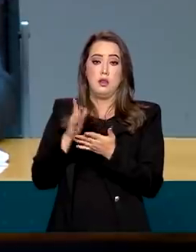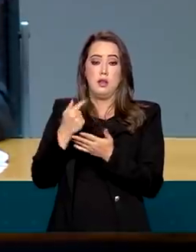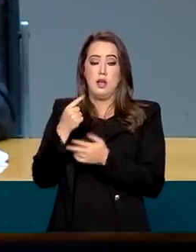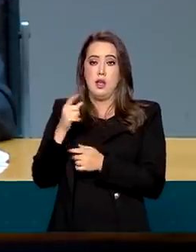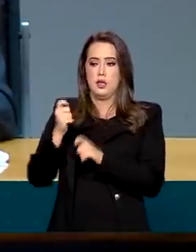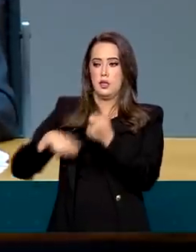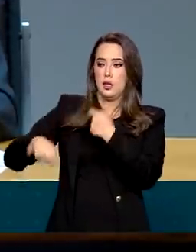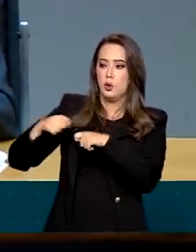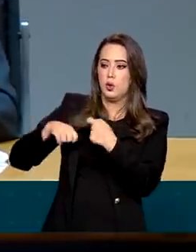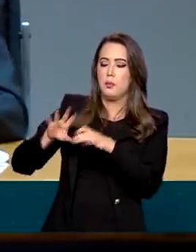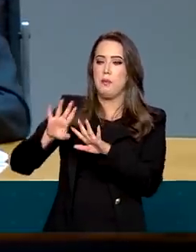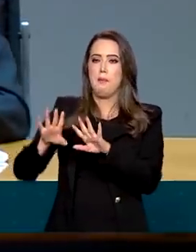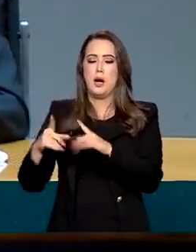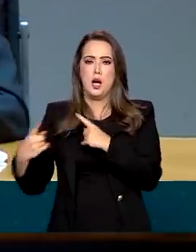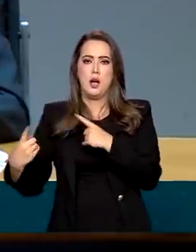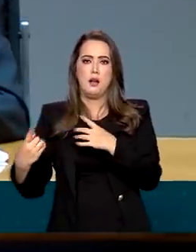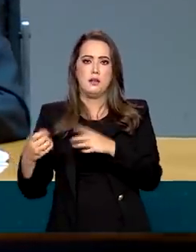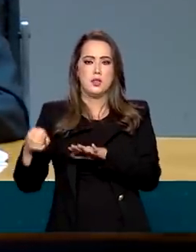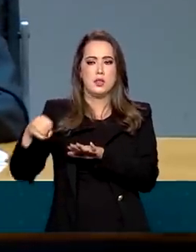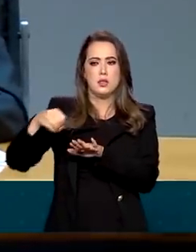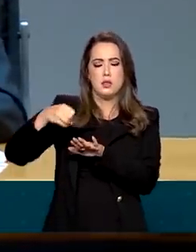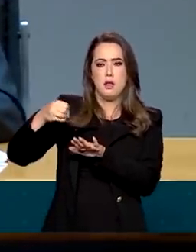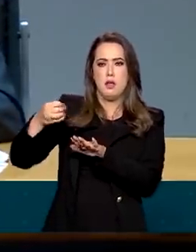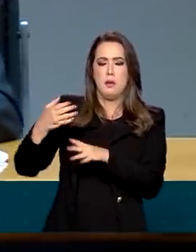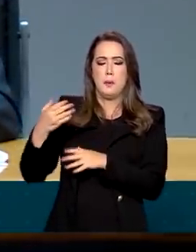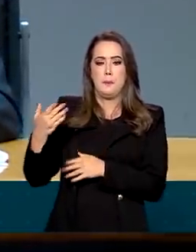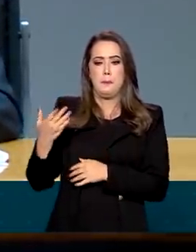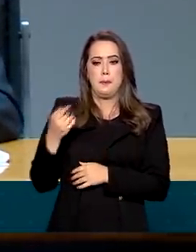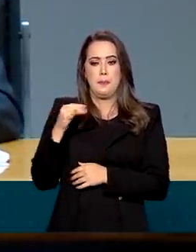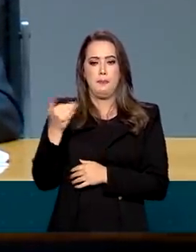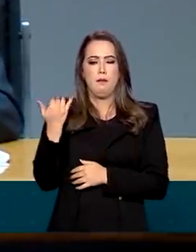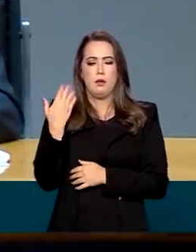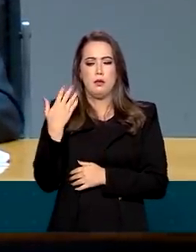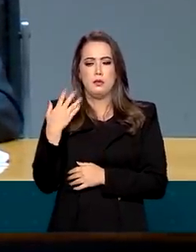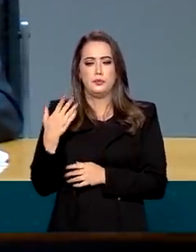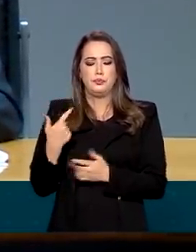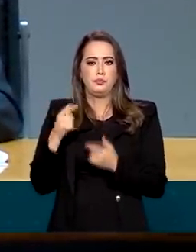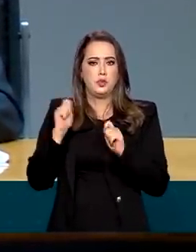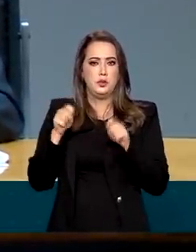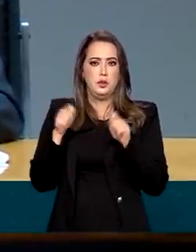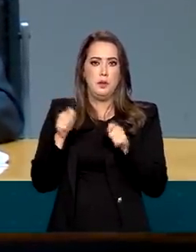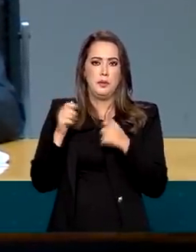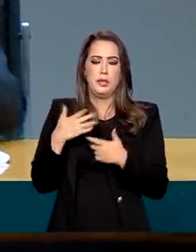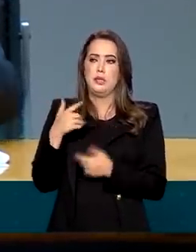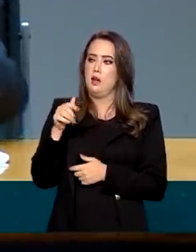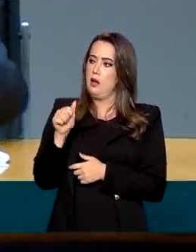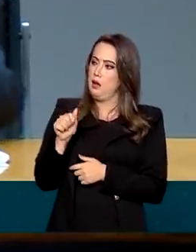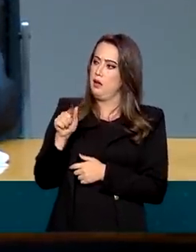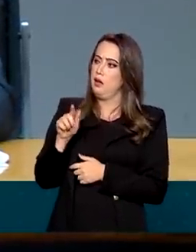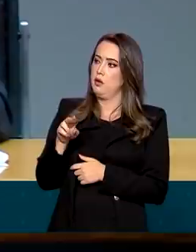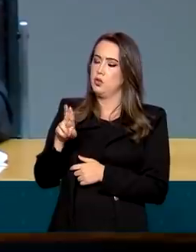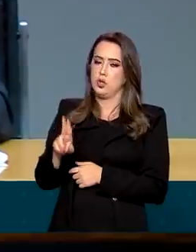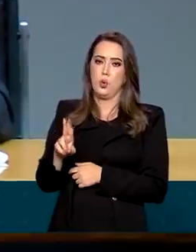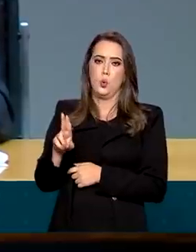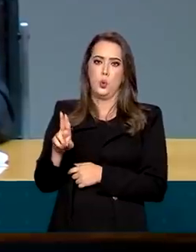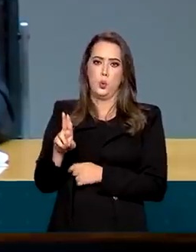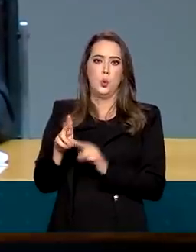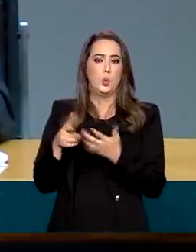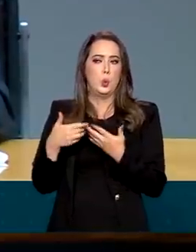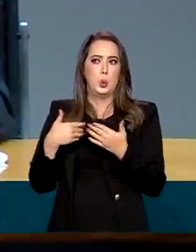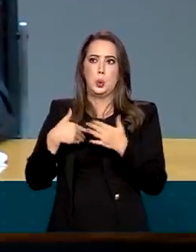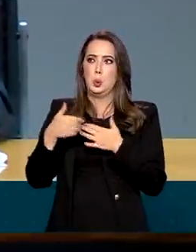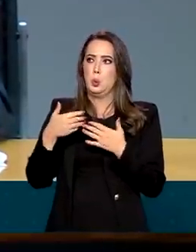com gente da Câmara, me disseram também que poderia ter sido até o AGU, o nosso Bruno Bianco, que trabalhou conosco, que alguém formulou a ideia